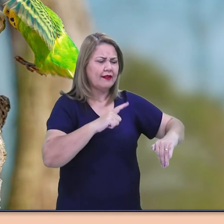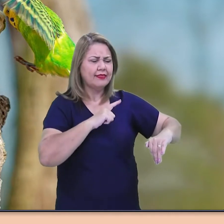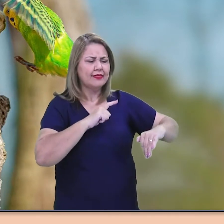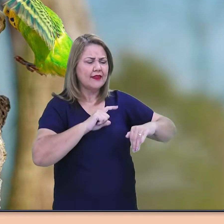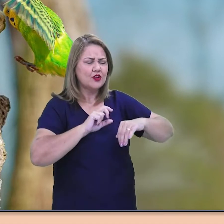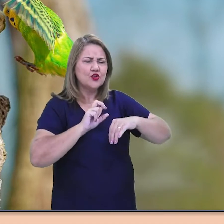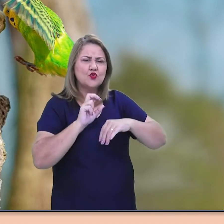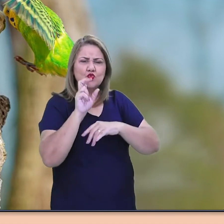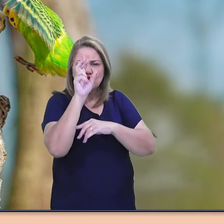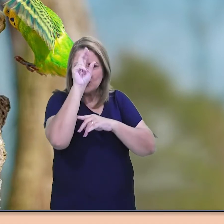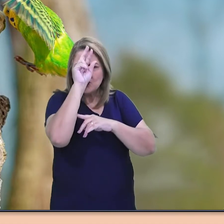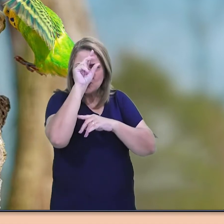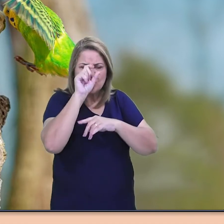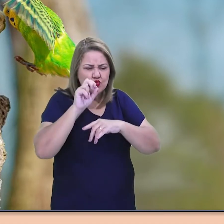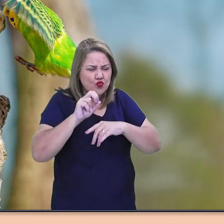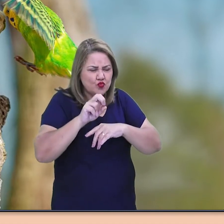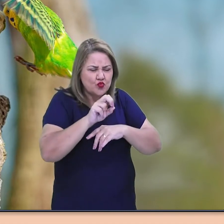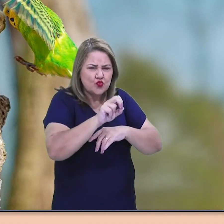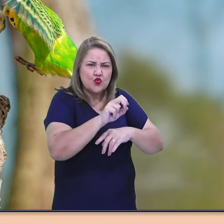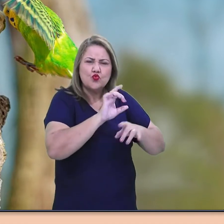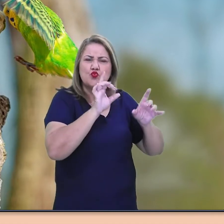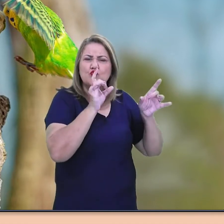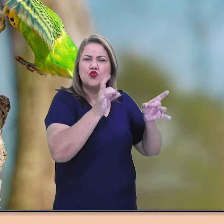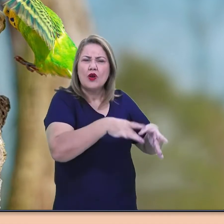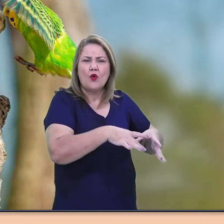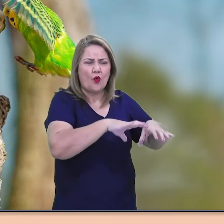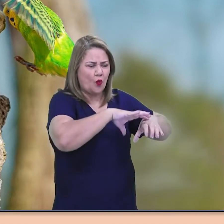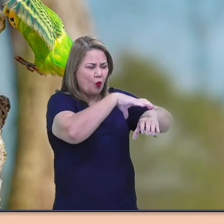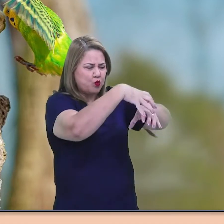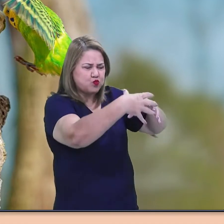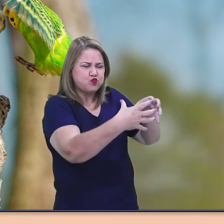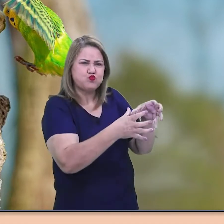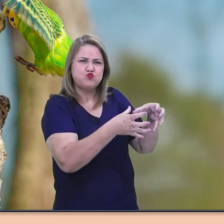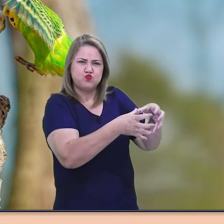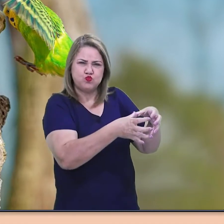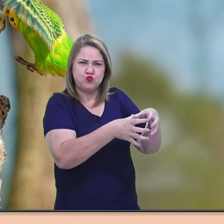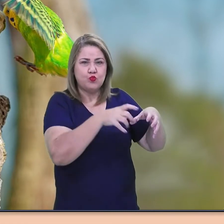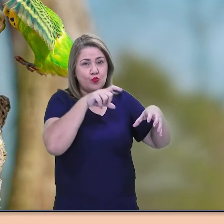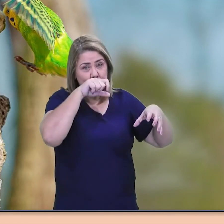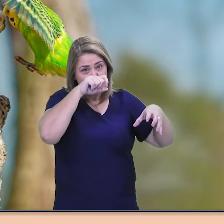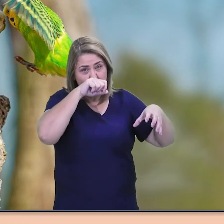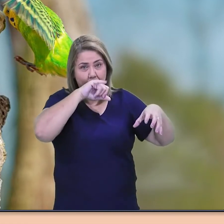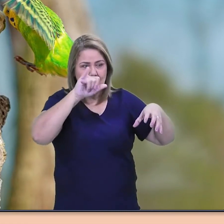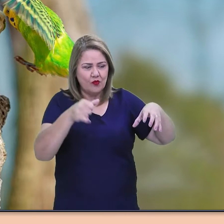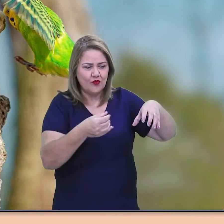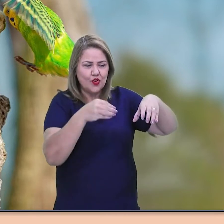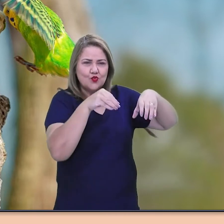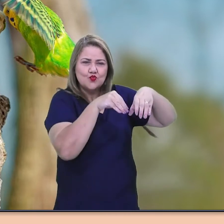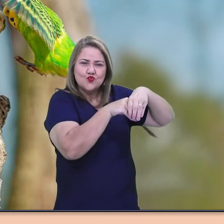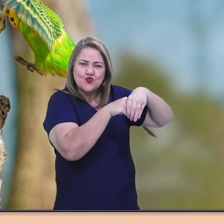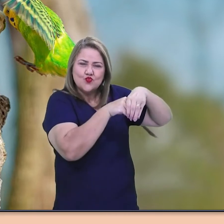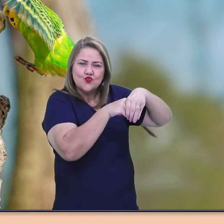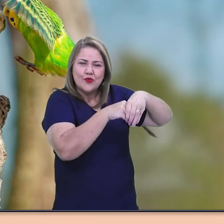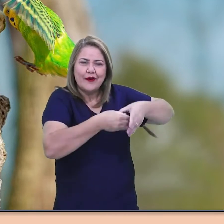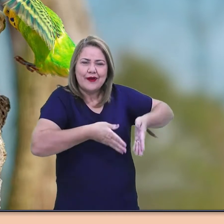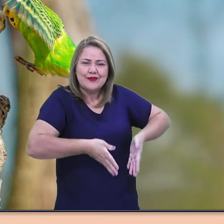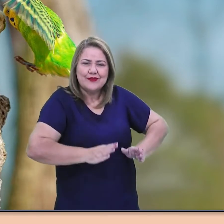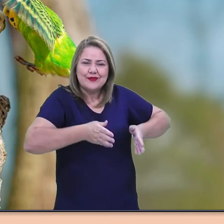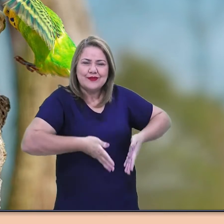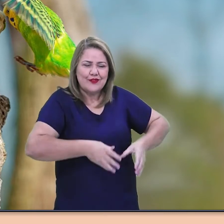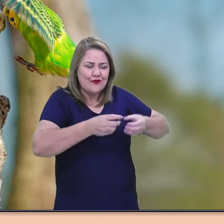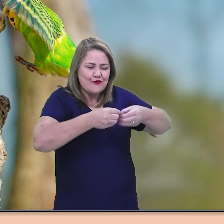dos cupins, onde um casal de perequitos fizeram ninho a essa estação. O lavrador